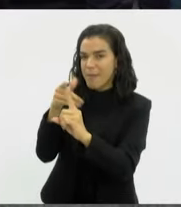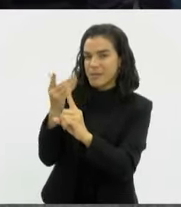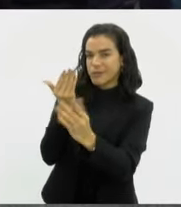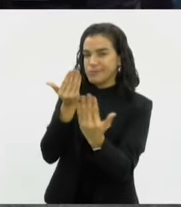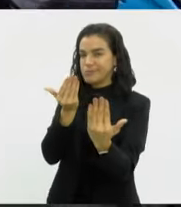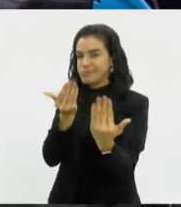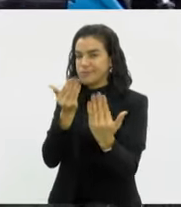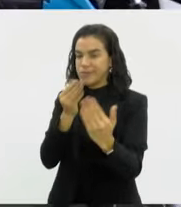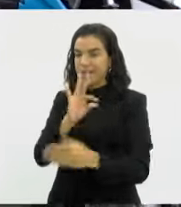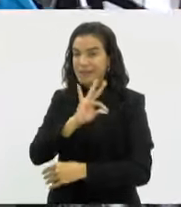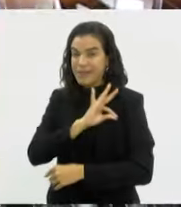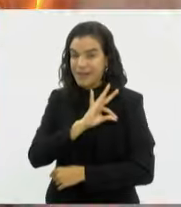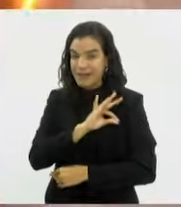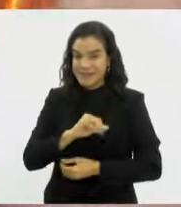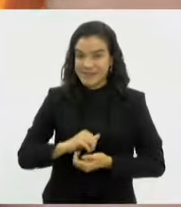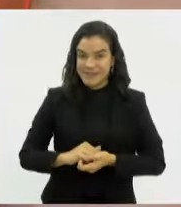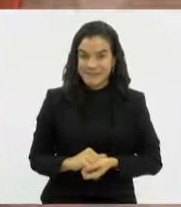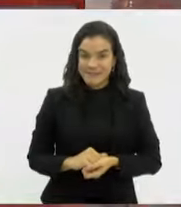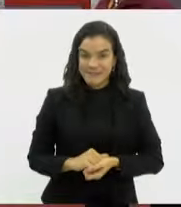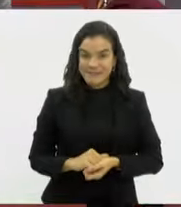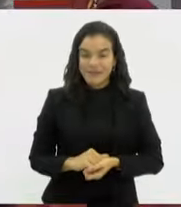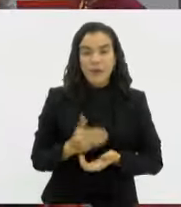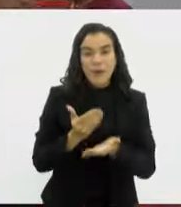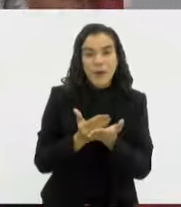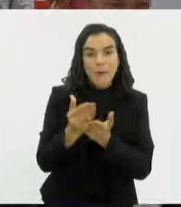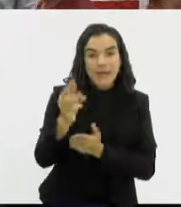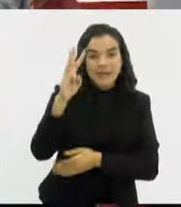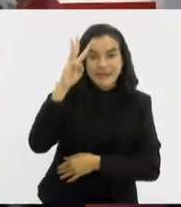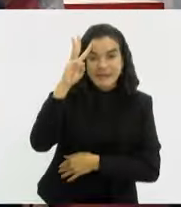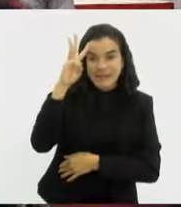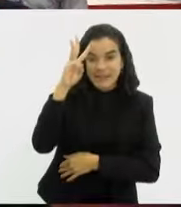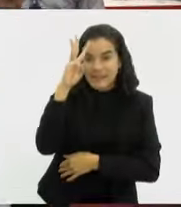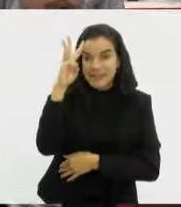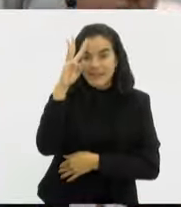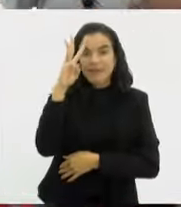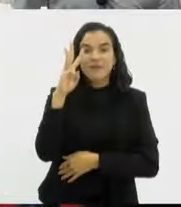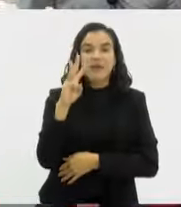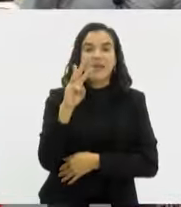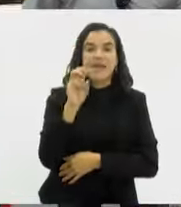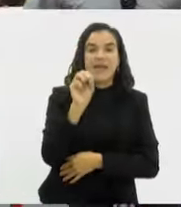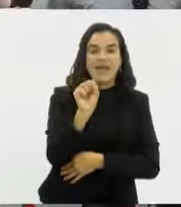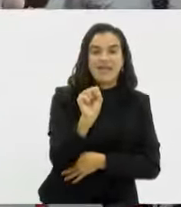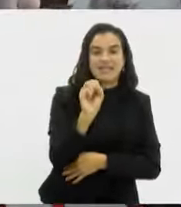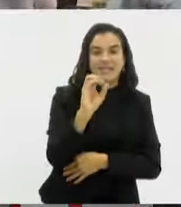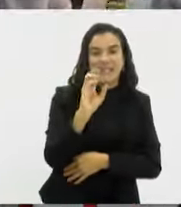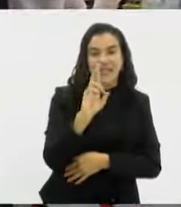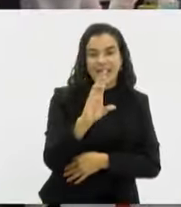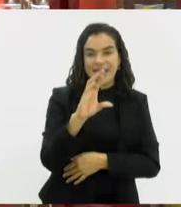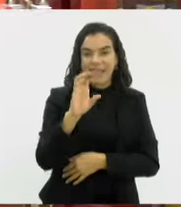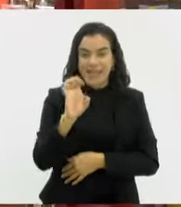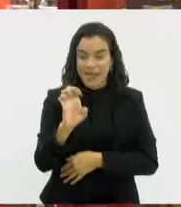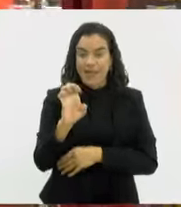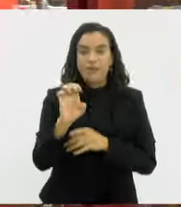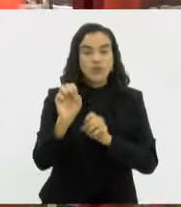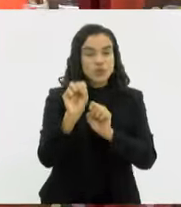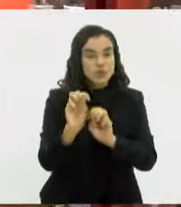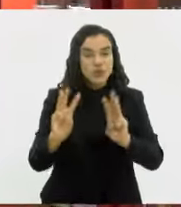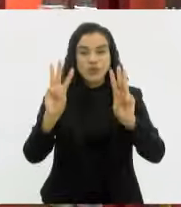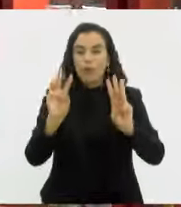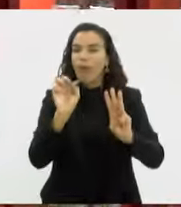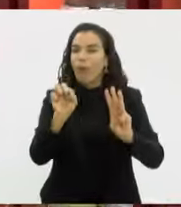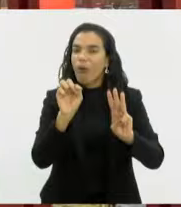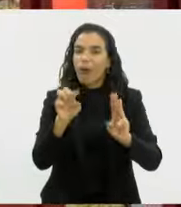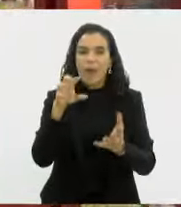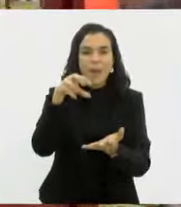às delegacias. Começa nesta terça-feira o SRE Trade Show, o maior evento do